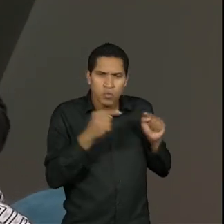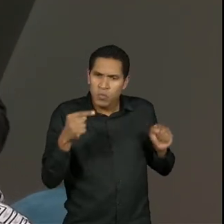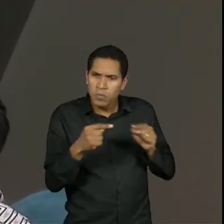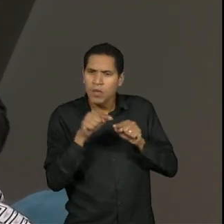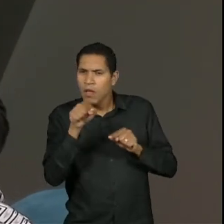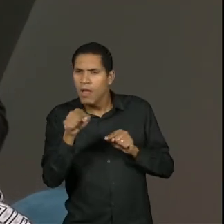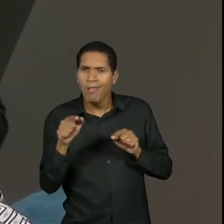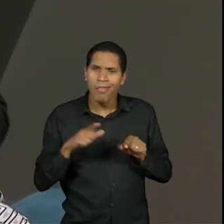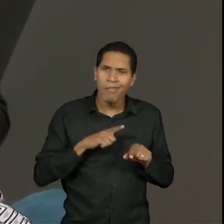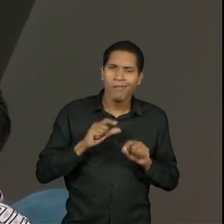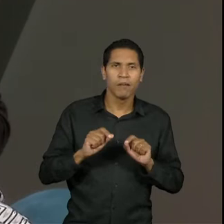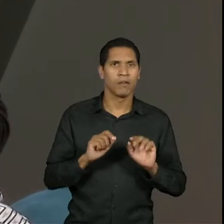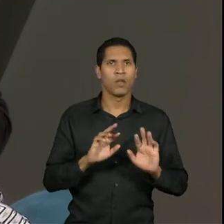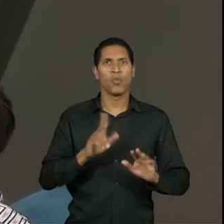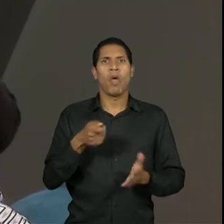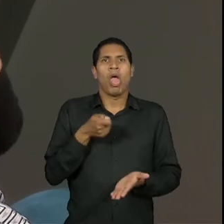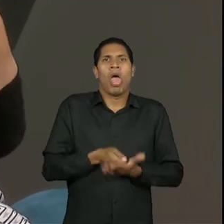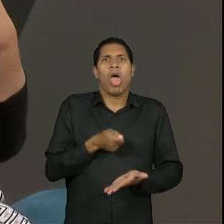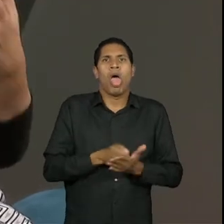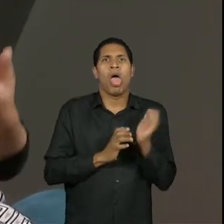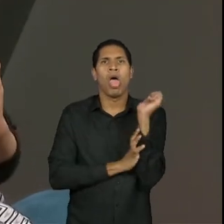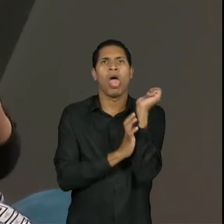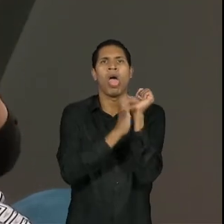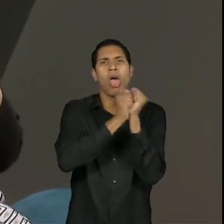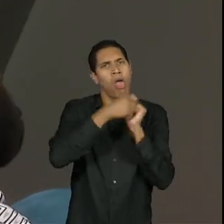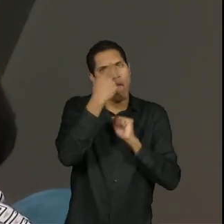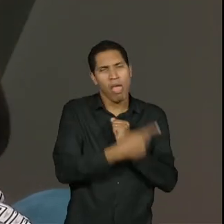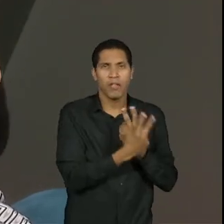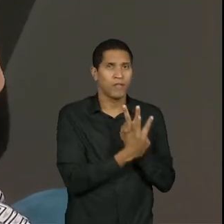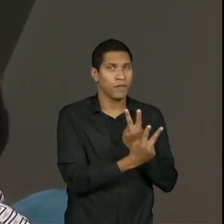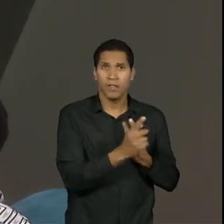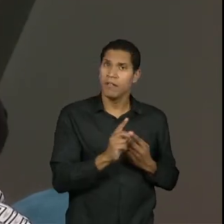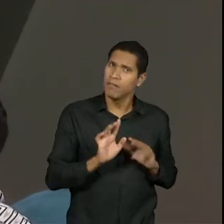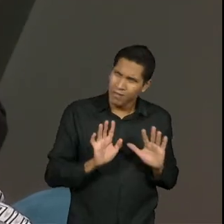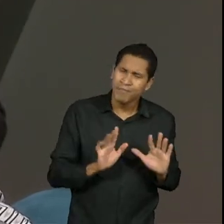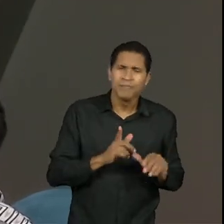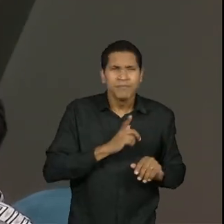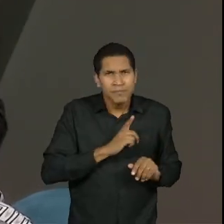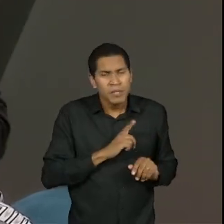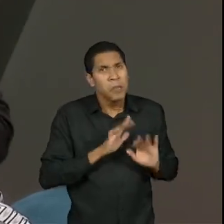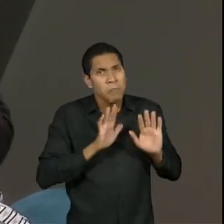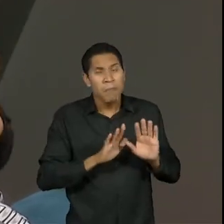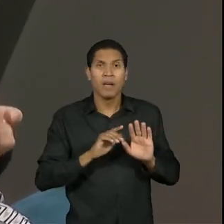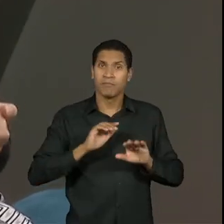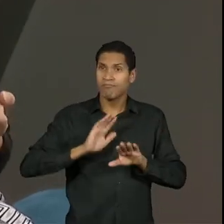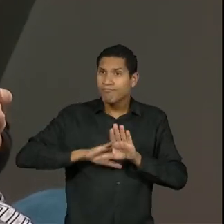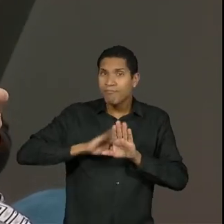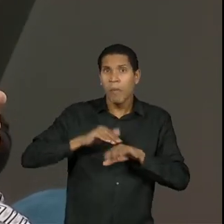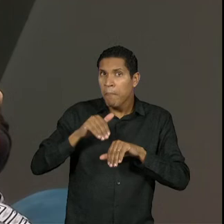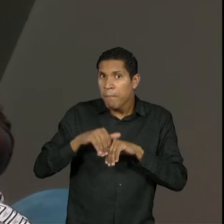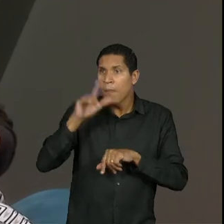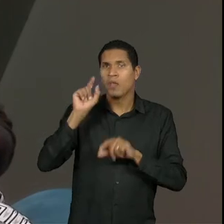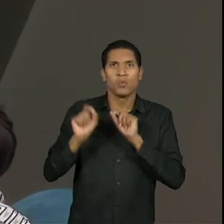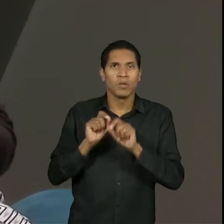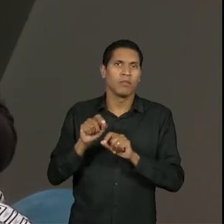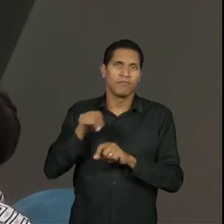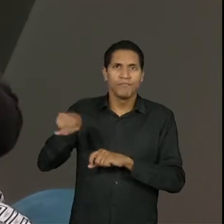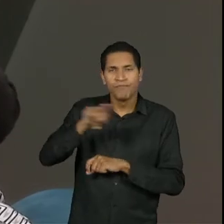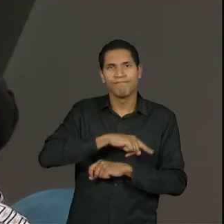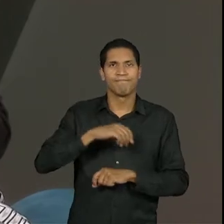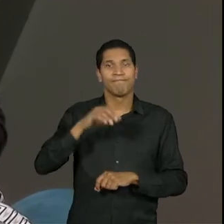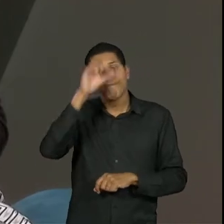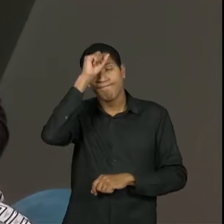perceba que não é só uma exigência burocrática, é também, mas que tem um caráter muito mais formativo do que burocrático, né?